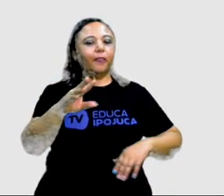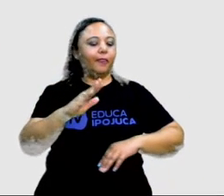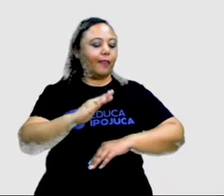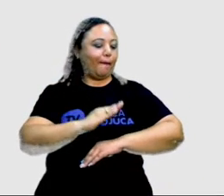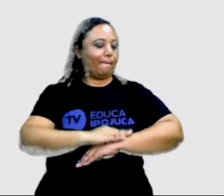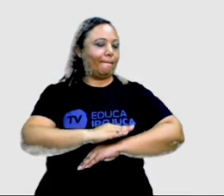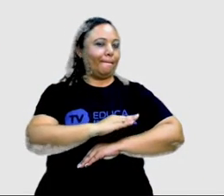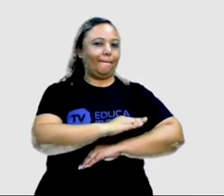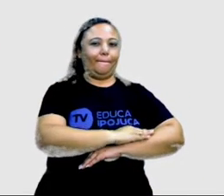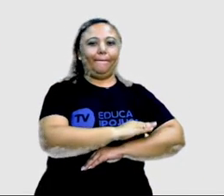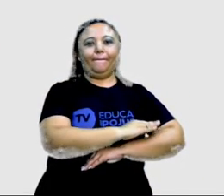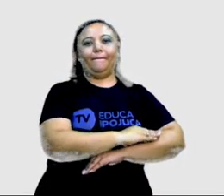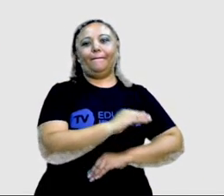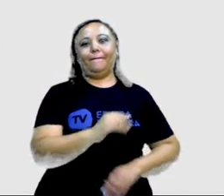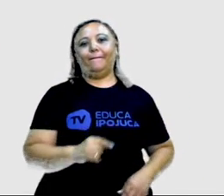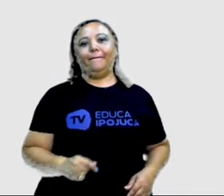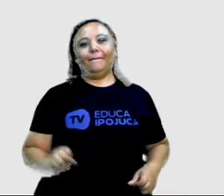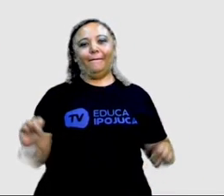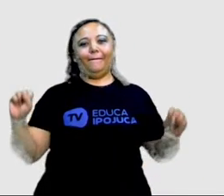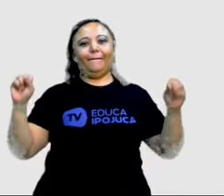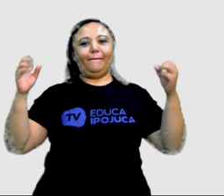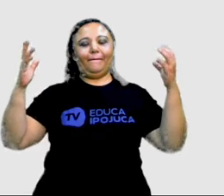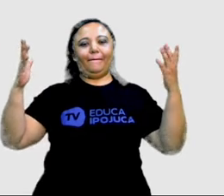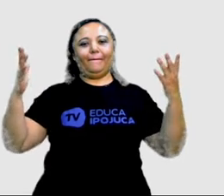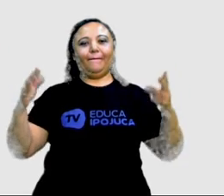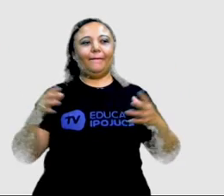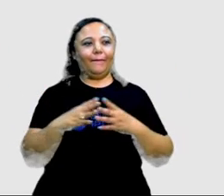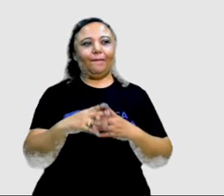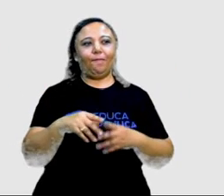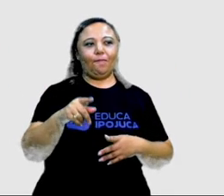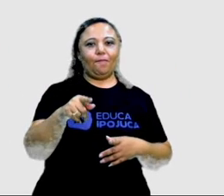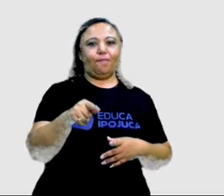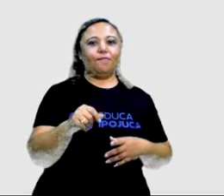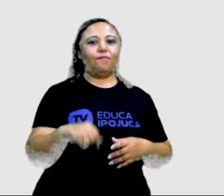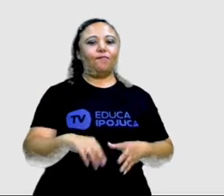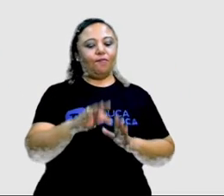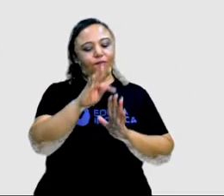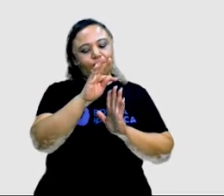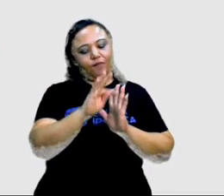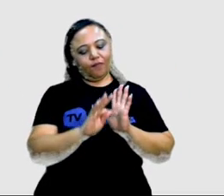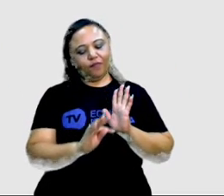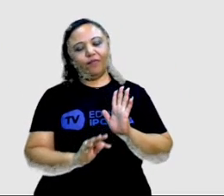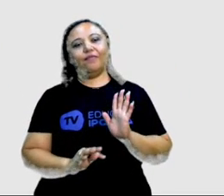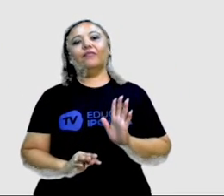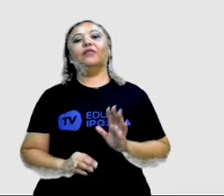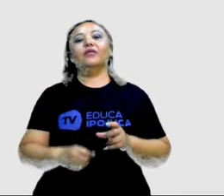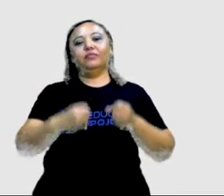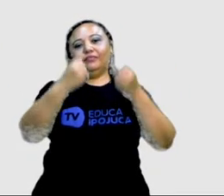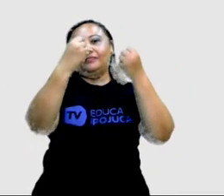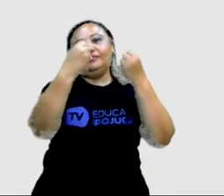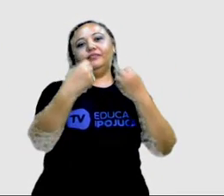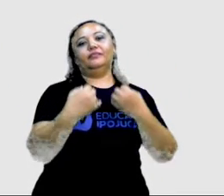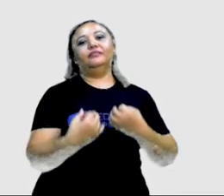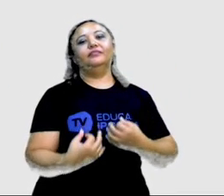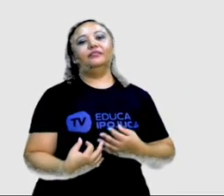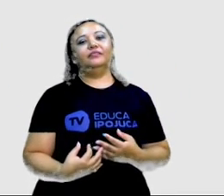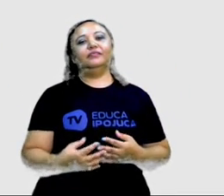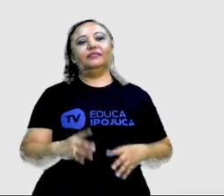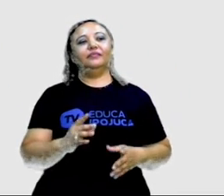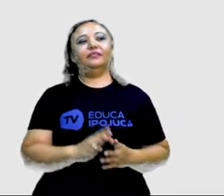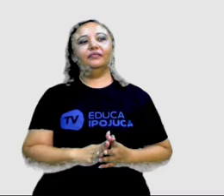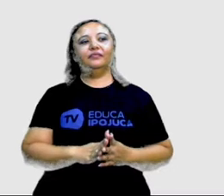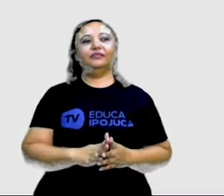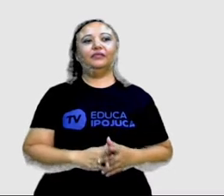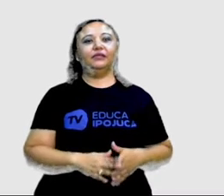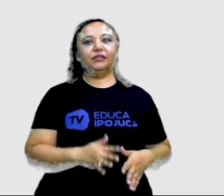repente tem um sapo lá. Qual a reação dos outros animais? Aí o texto está lá dizendo, né? E você vai dizer o que aconteceu. Os animais